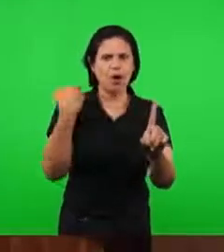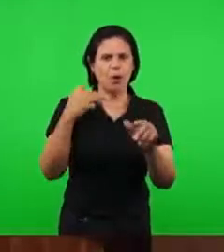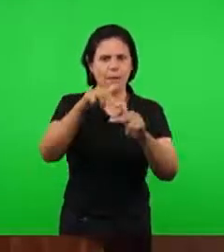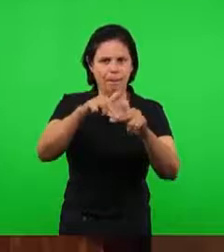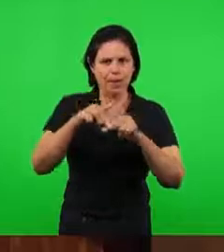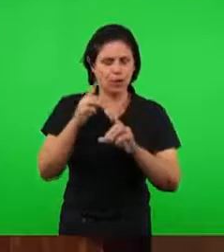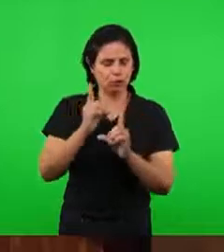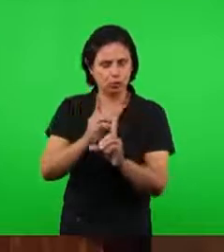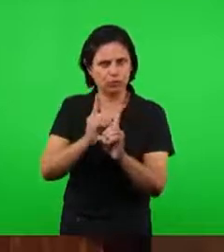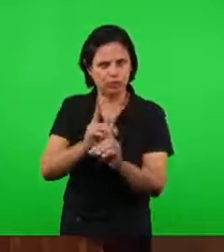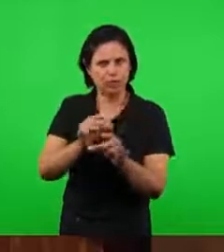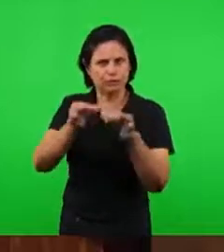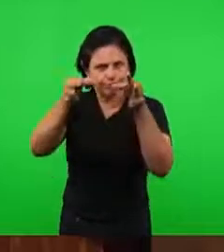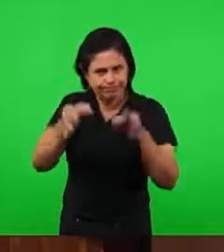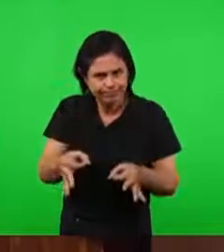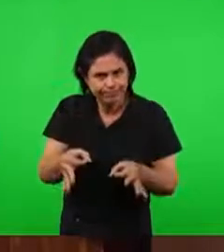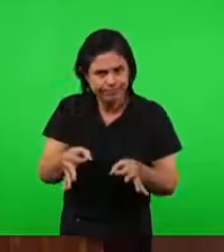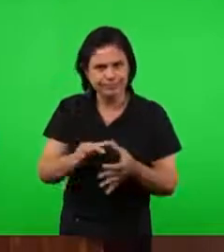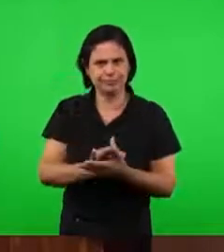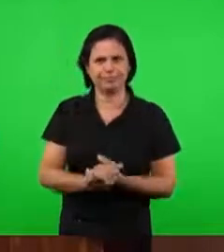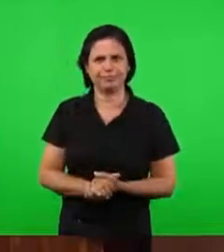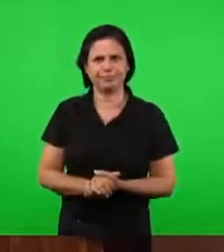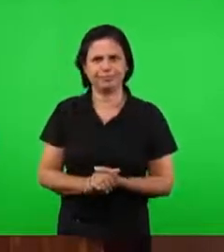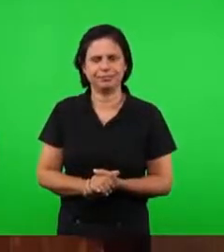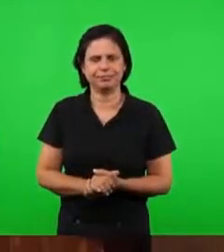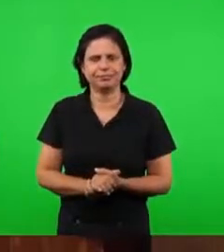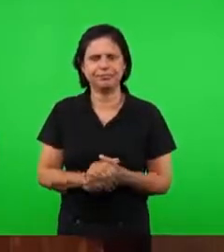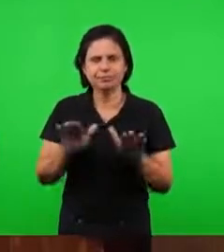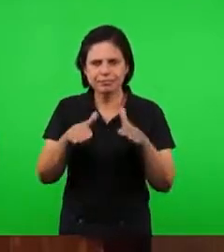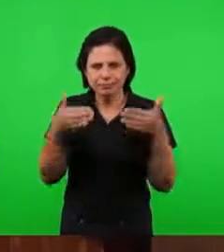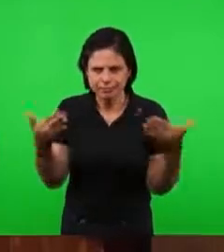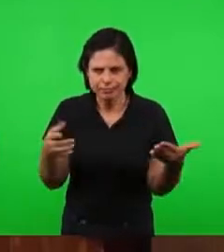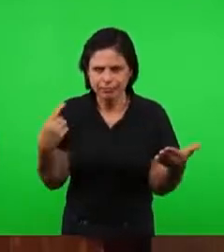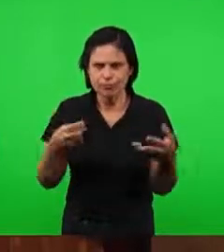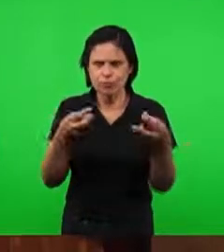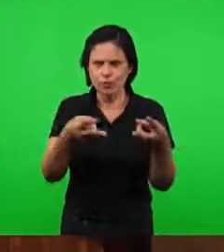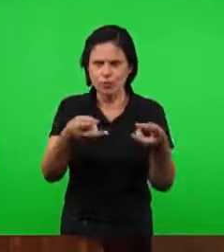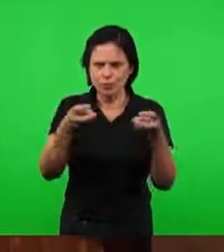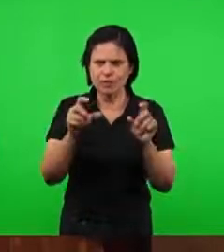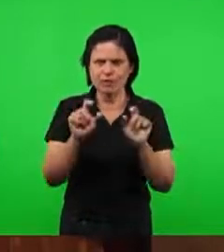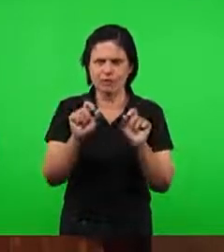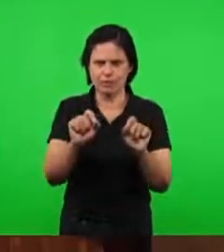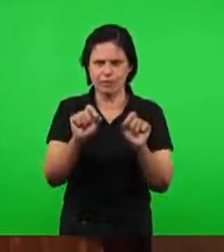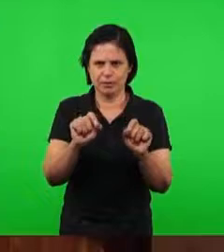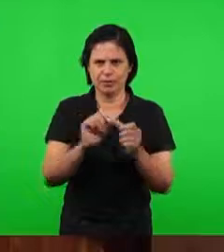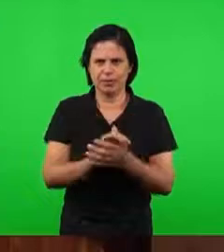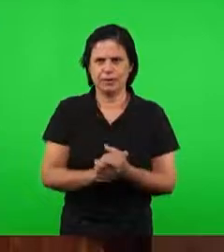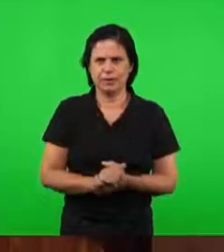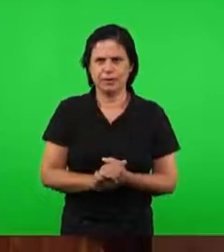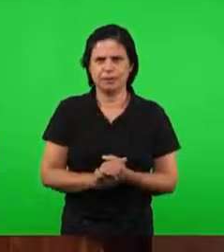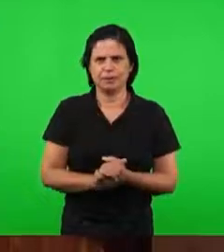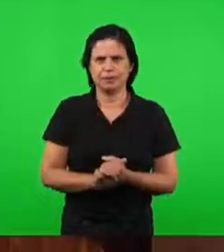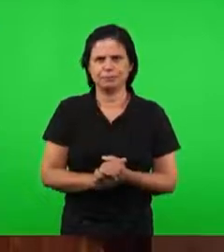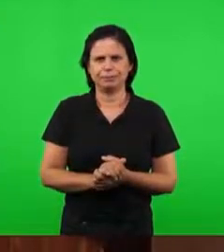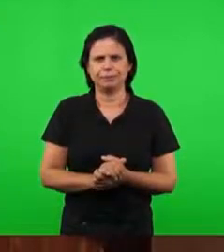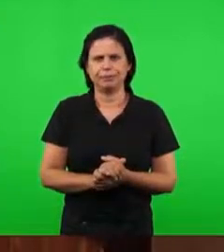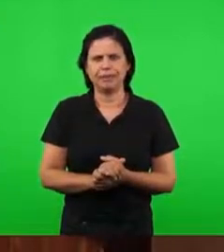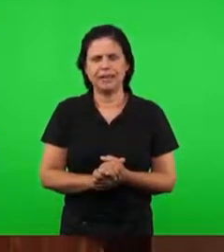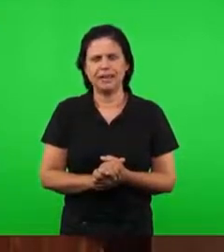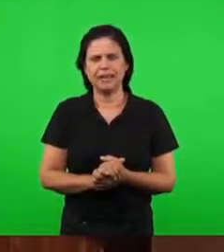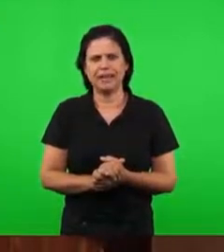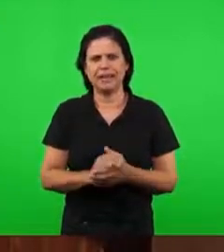com relação a isso, nós vamos ver então que em Pérgamo